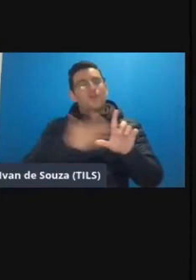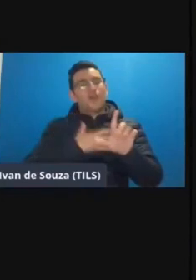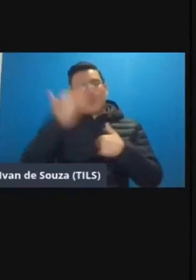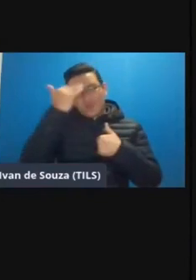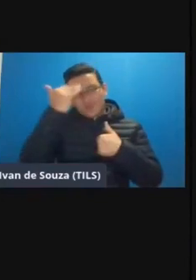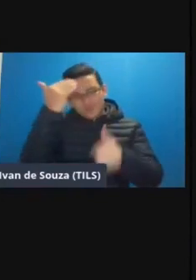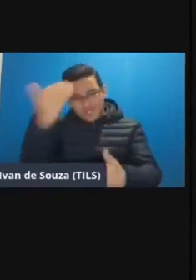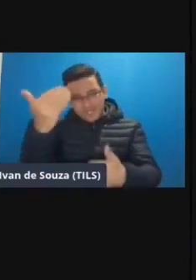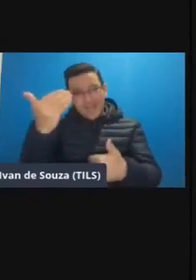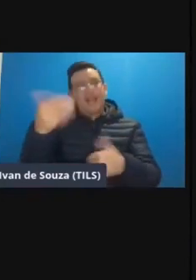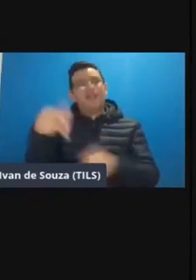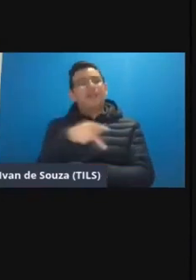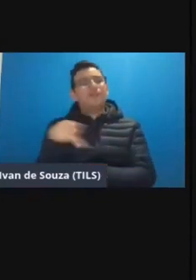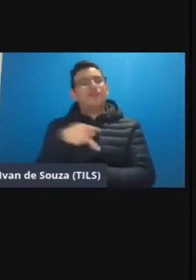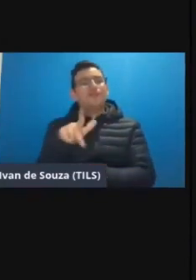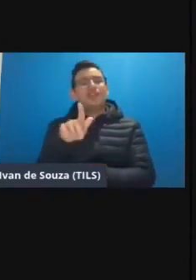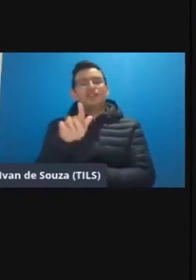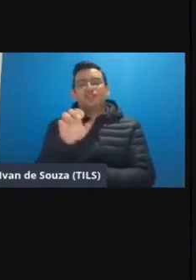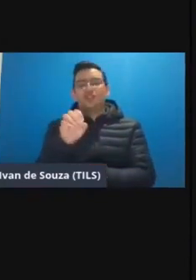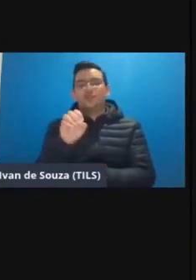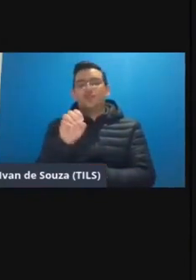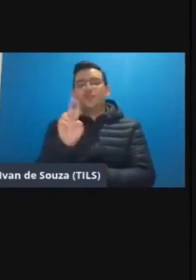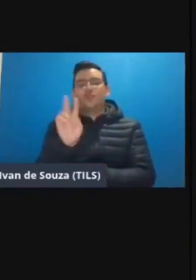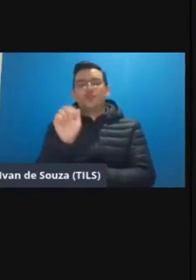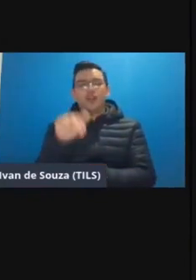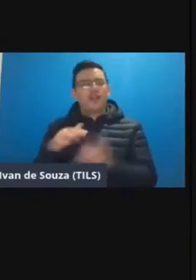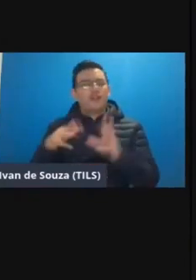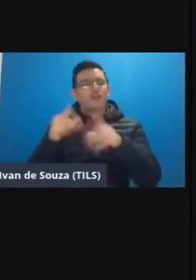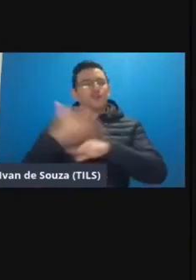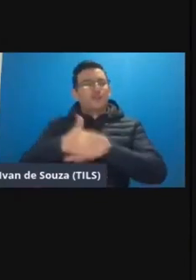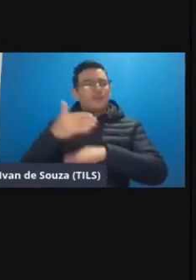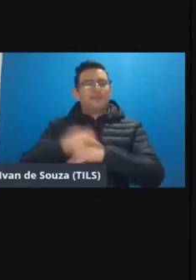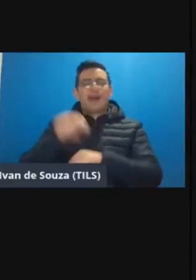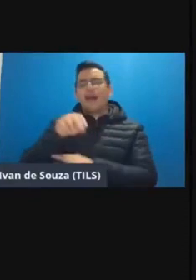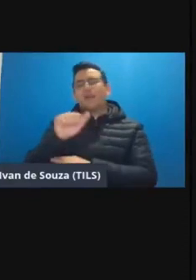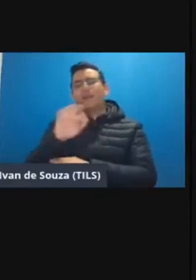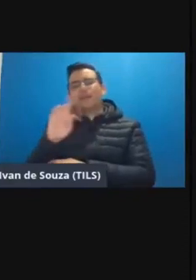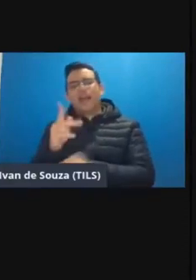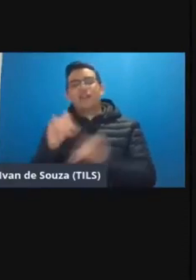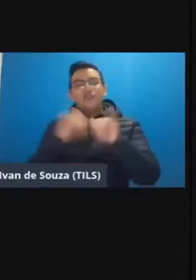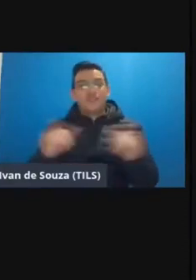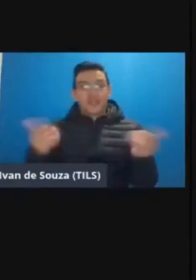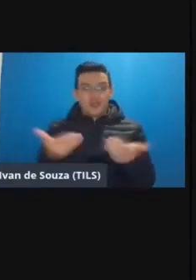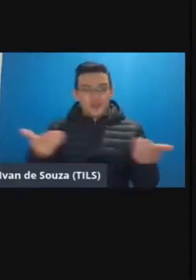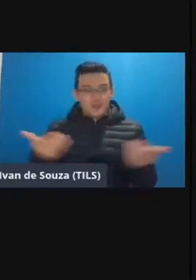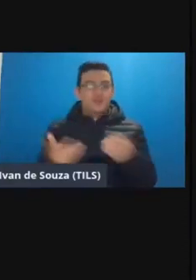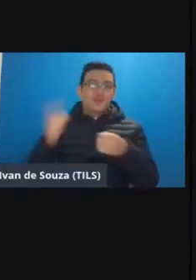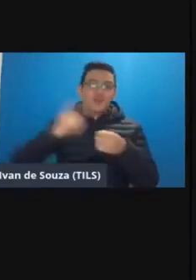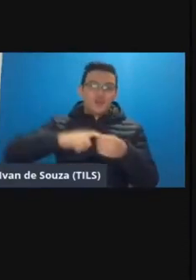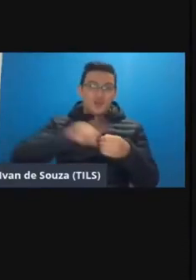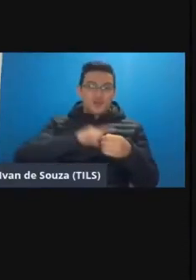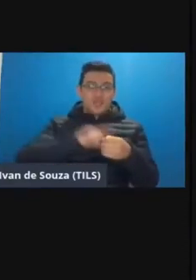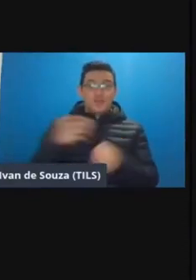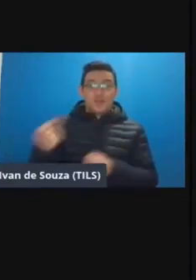obrigada a professora Giovanna a Natália a todos que participaram aqui dizer então que hoje retomando a gente tem